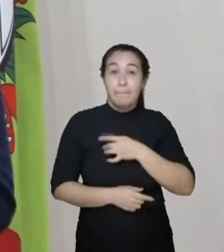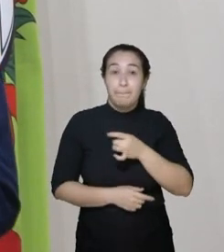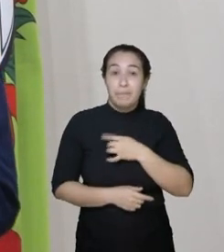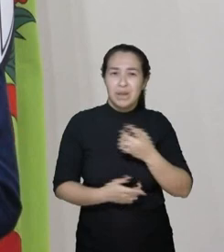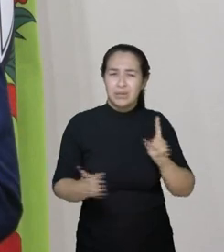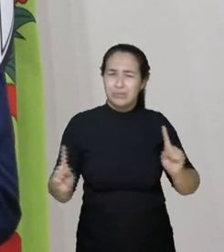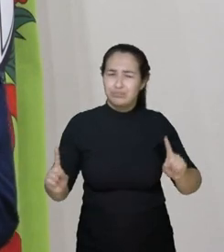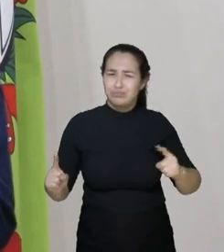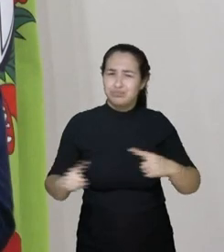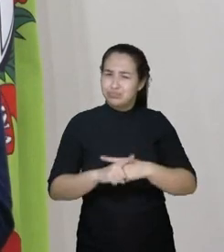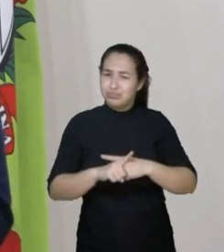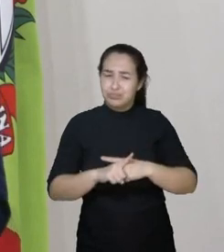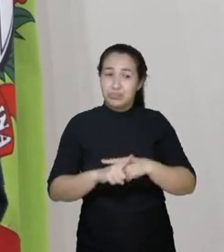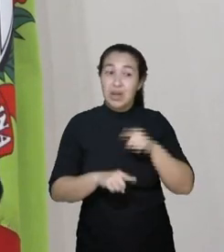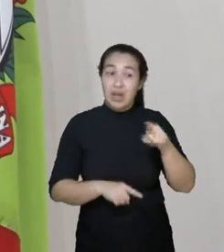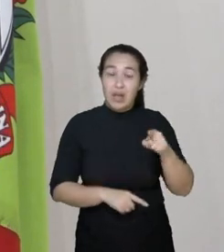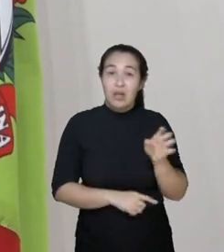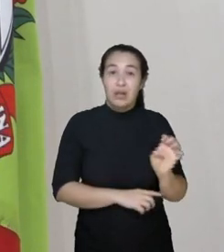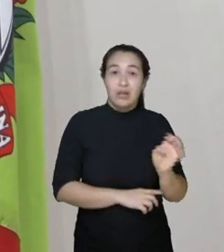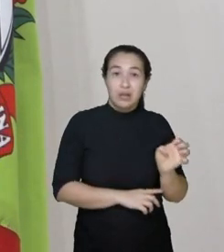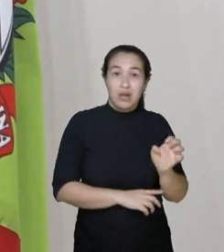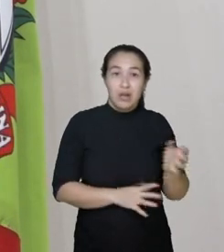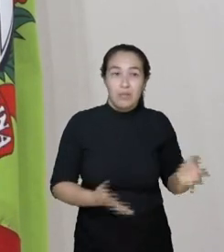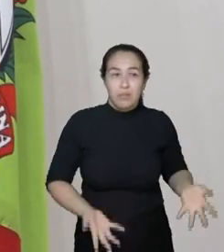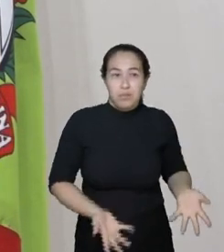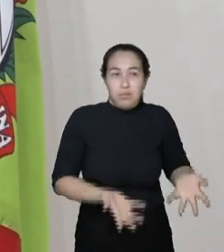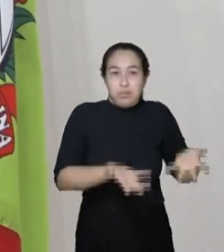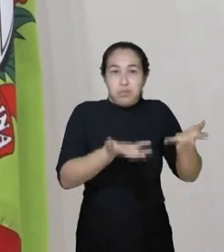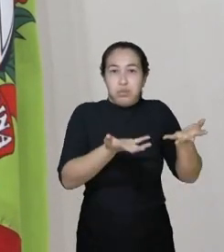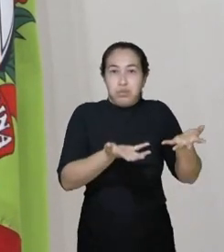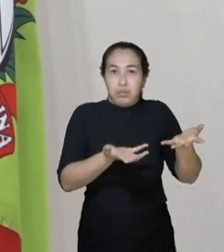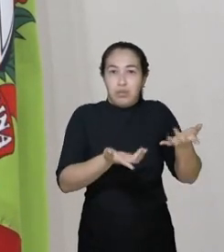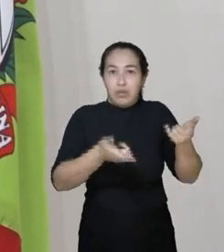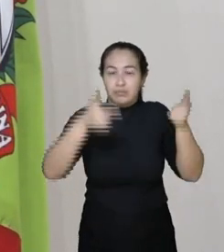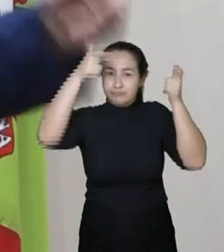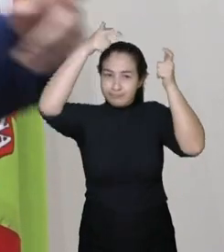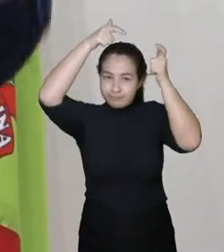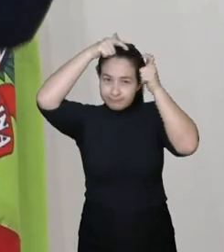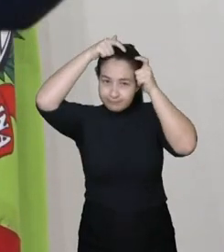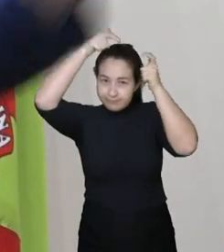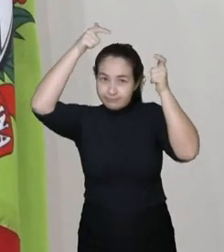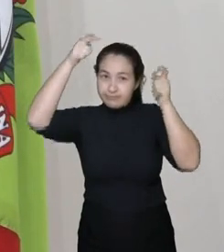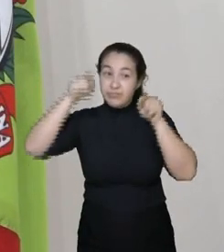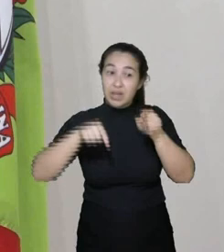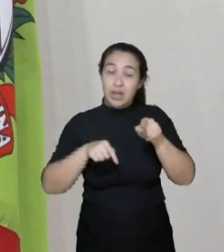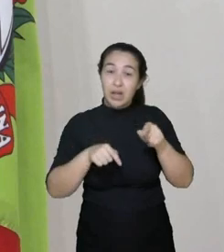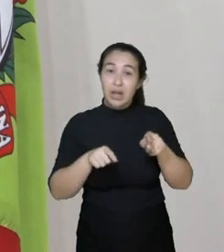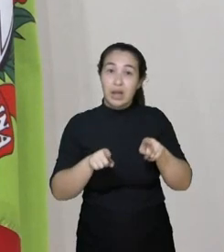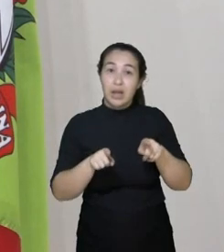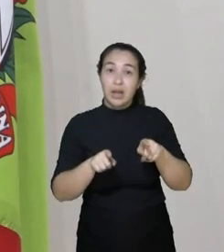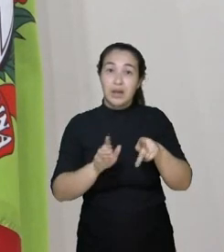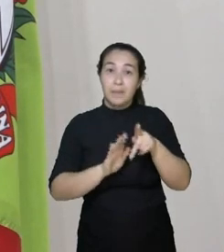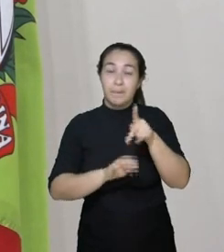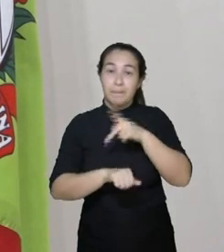vê o gay enaltecendo o Che Guevara, que lá em Cuba perseguia e matava viado.